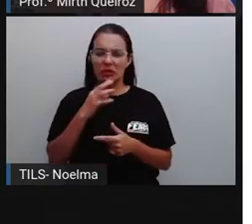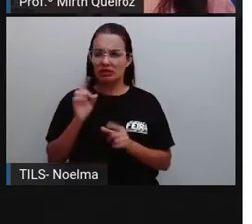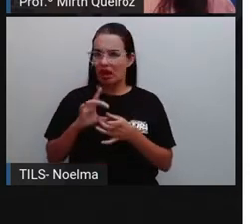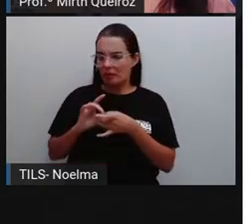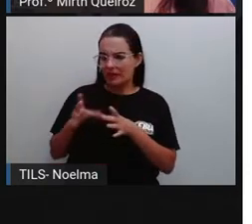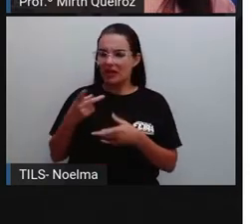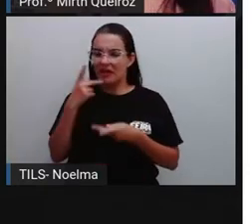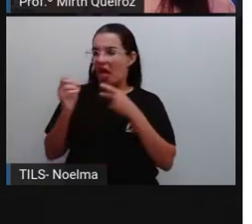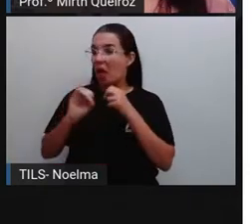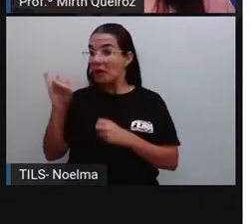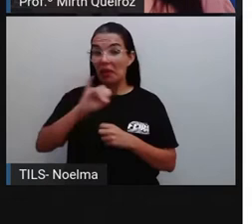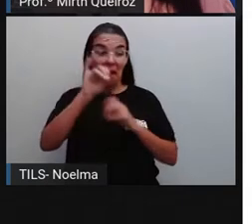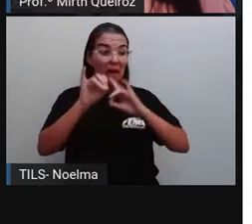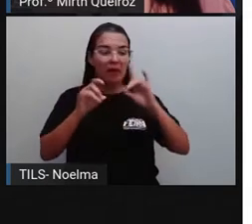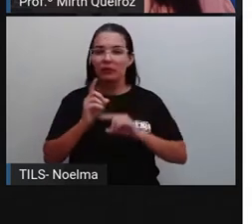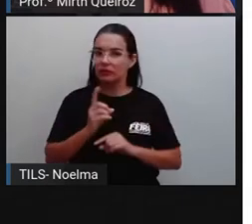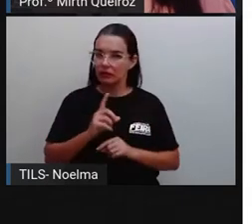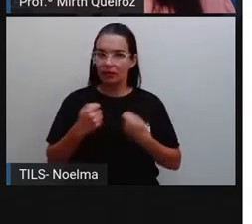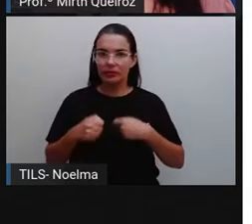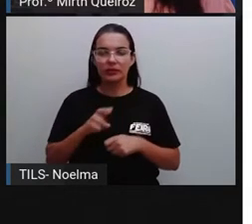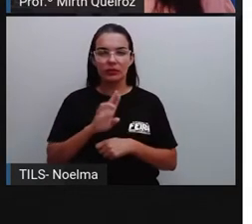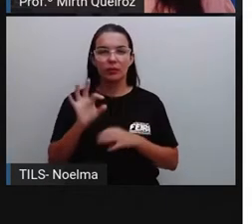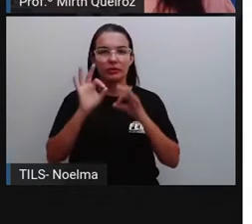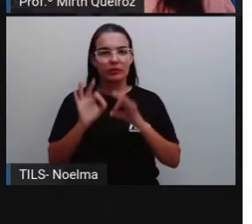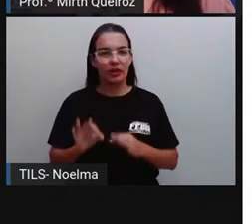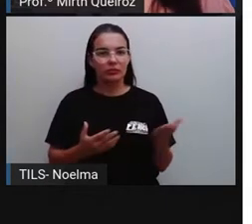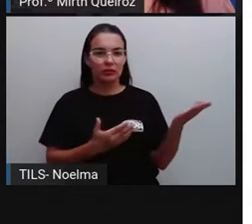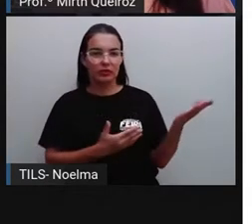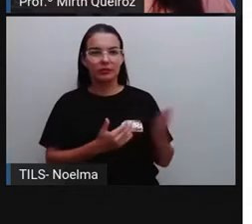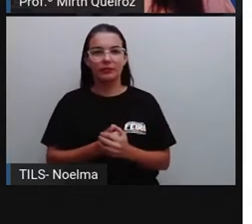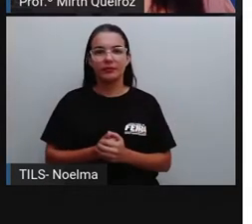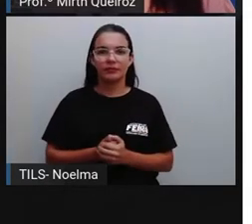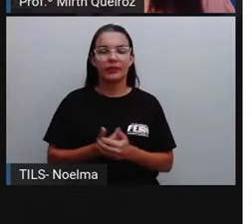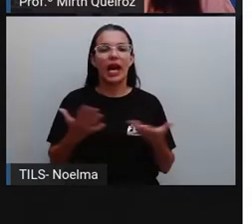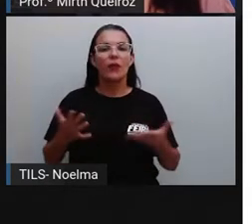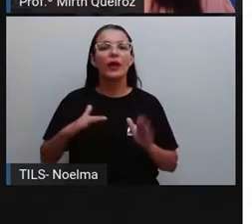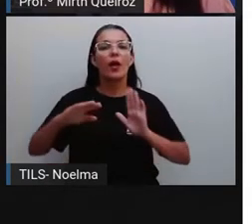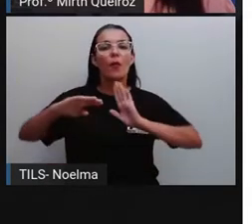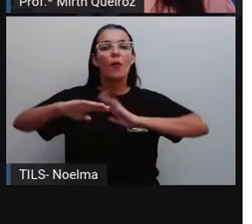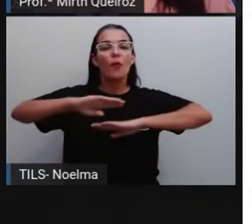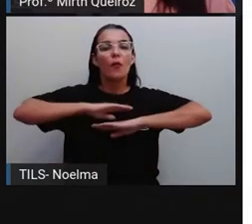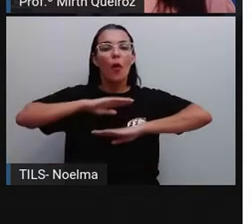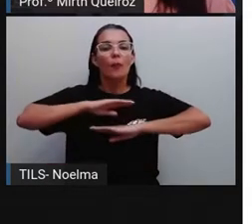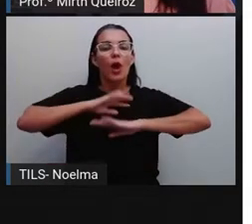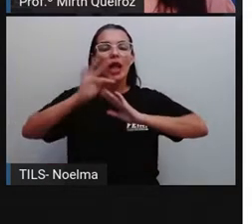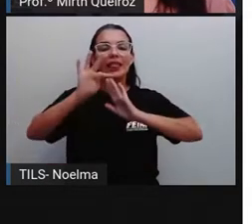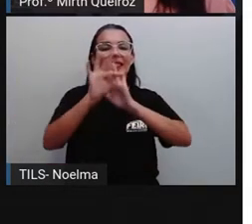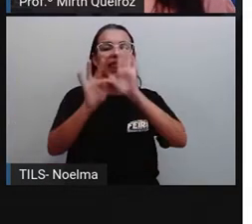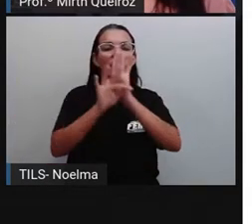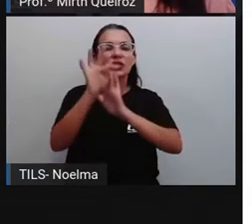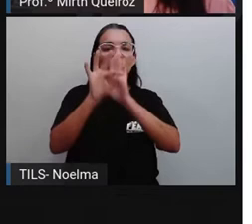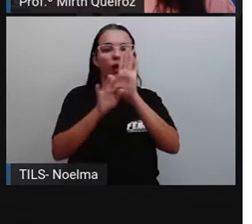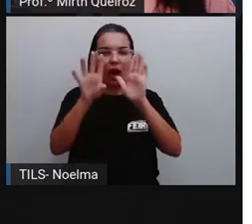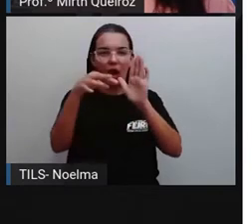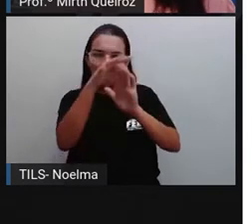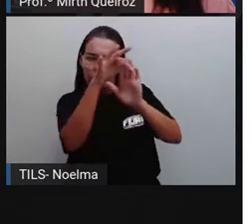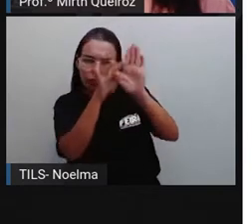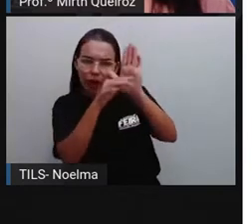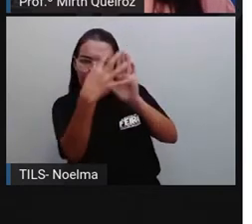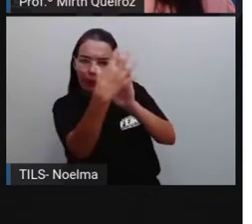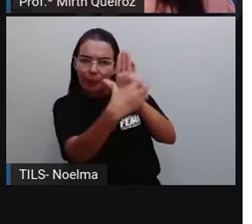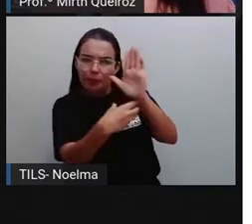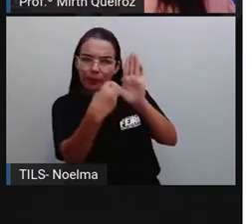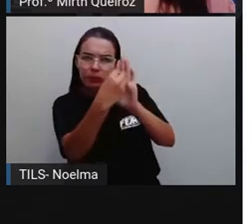dentro aí desse tipo de carta, certo? Corpo do texto. Nesse espaço, localizado logo